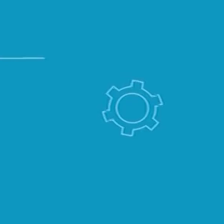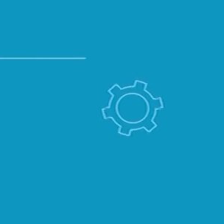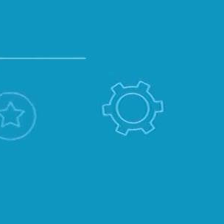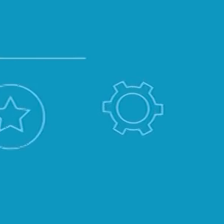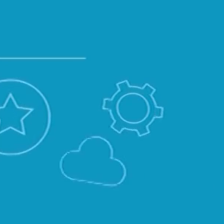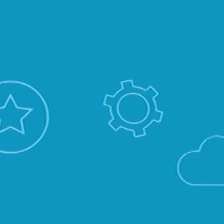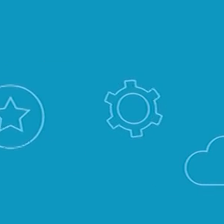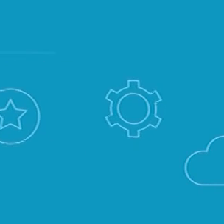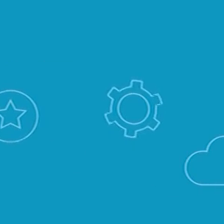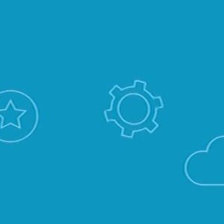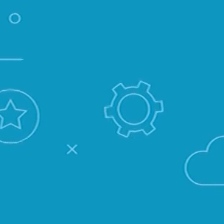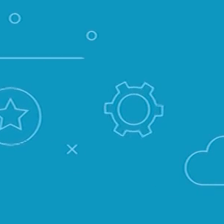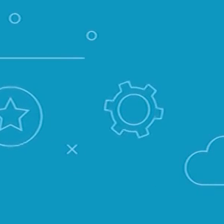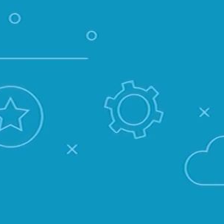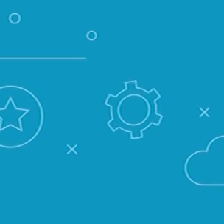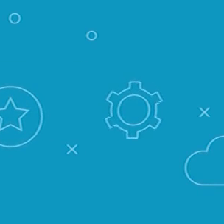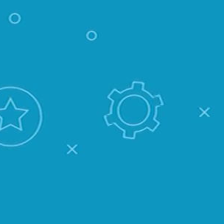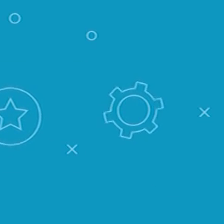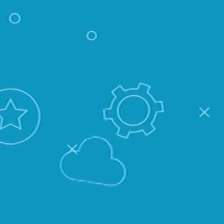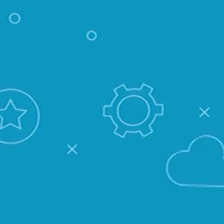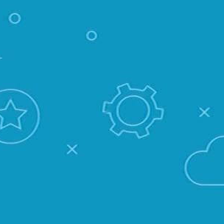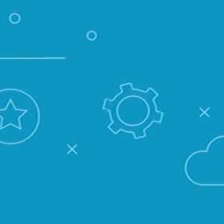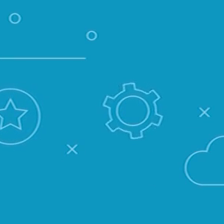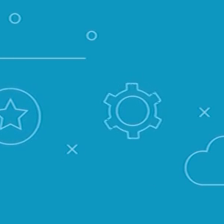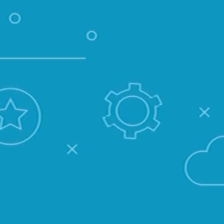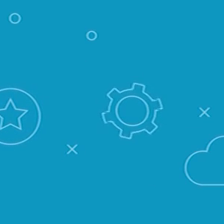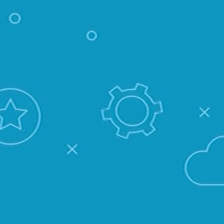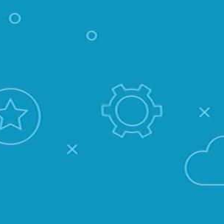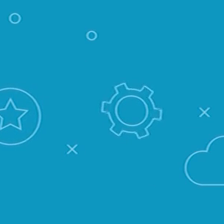Tchau! Tchau! Tchau! Tchau!